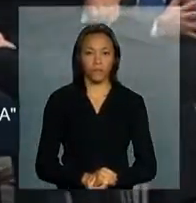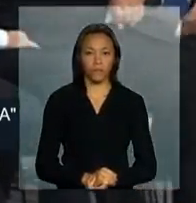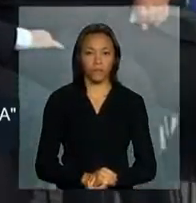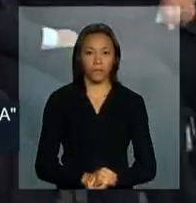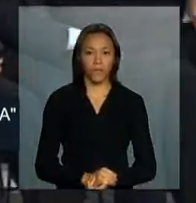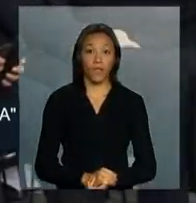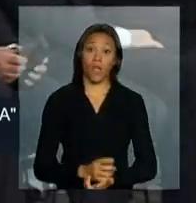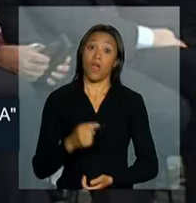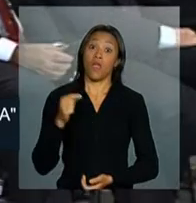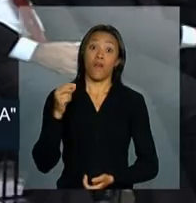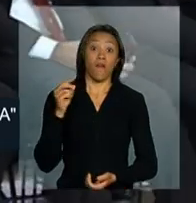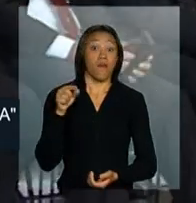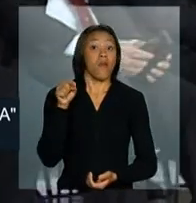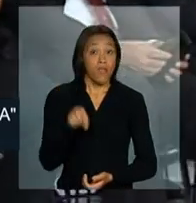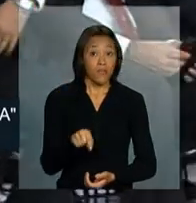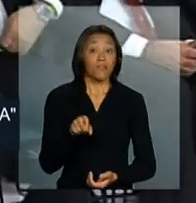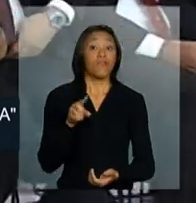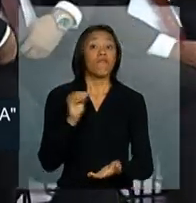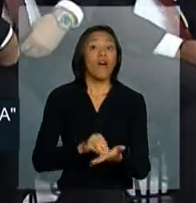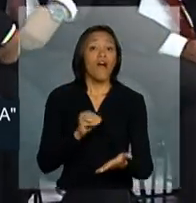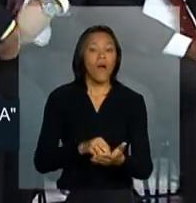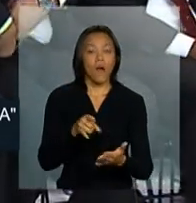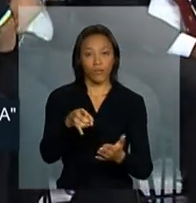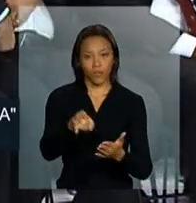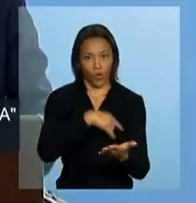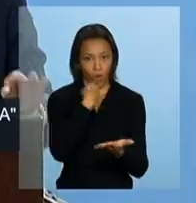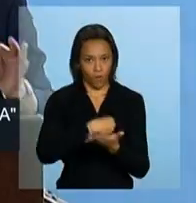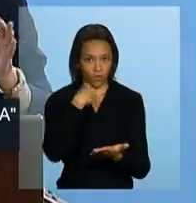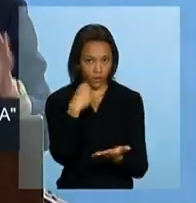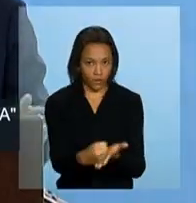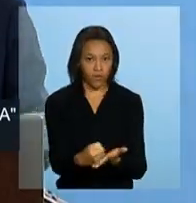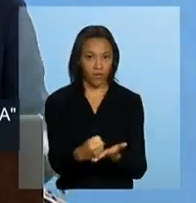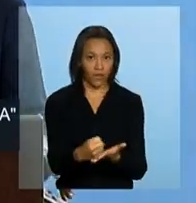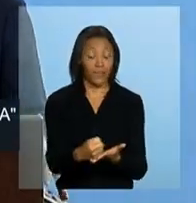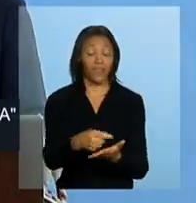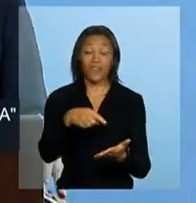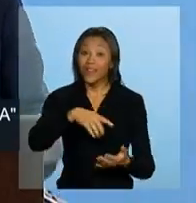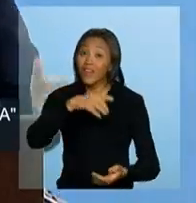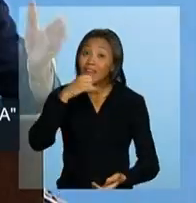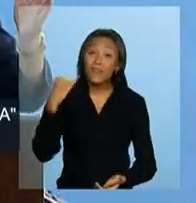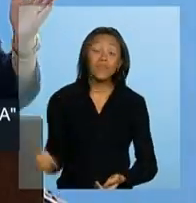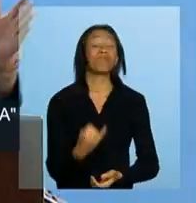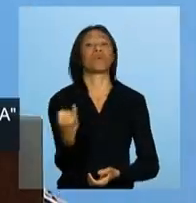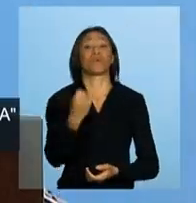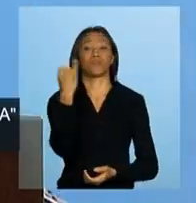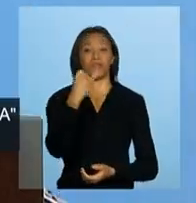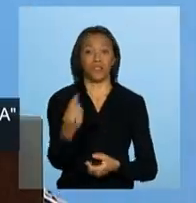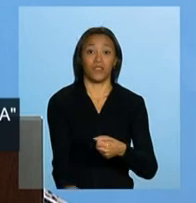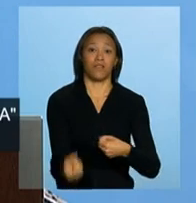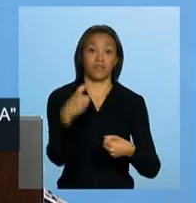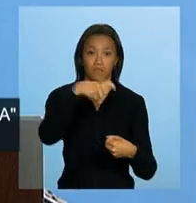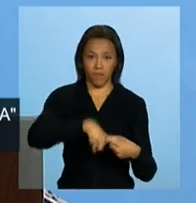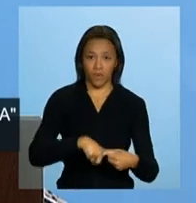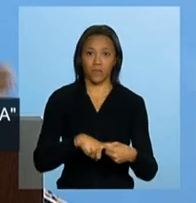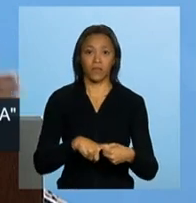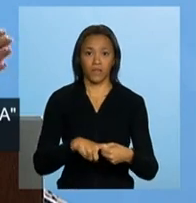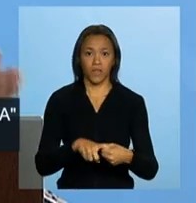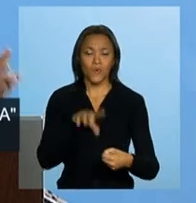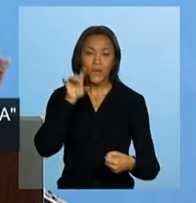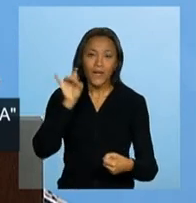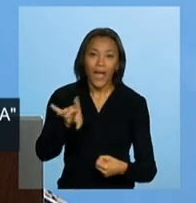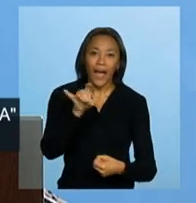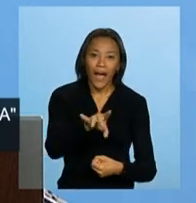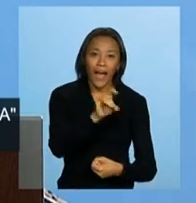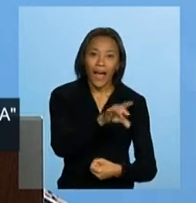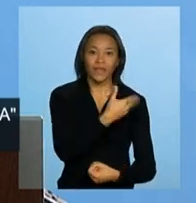Esse faltam contratar é que faz tão importante essa parceria com cada